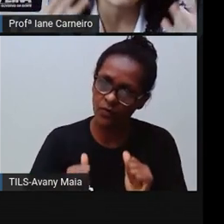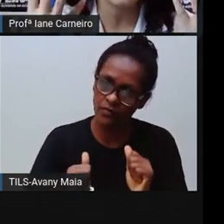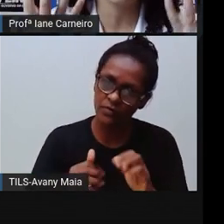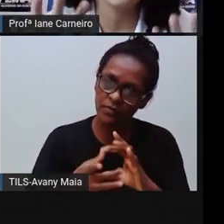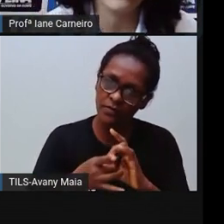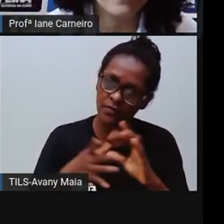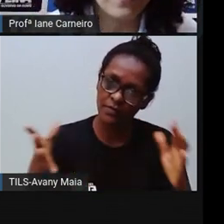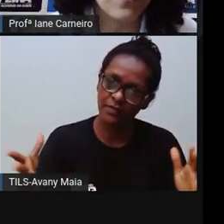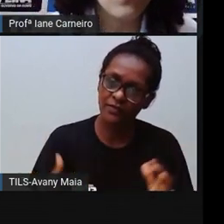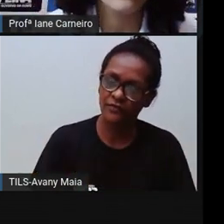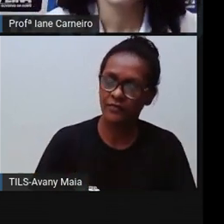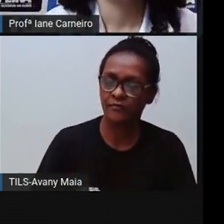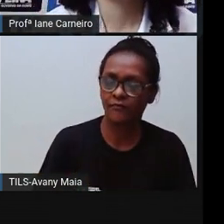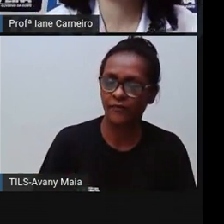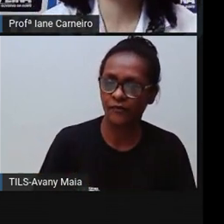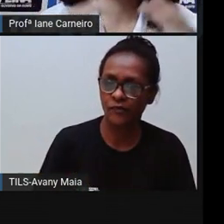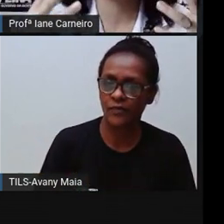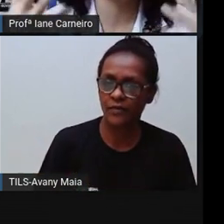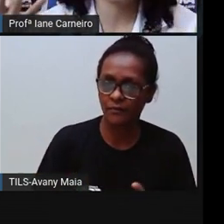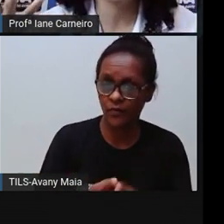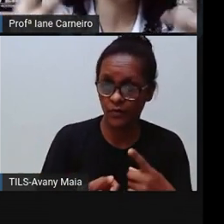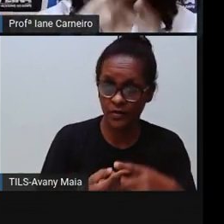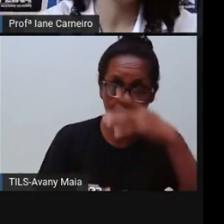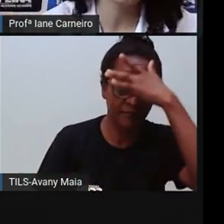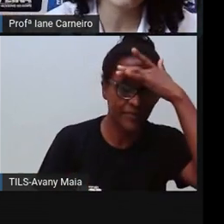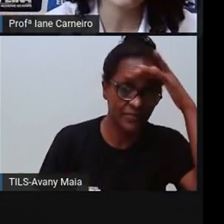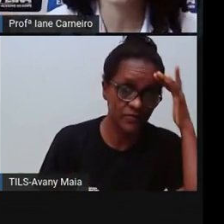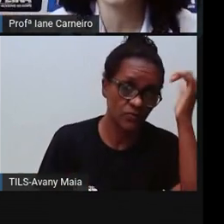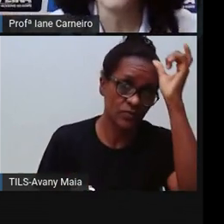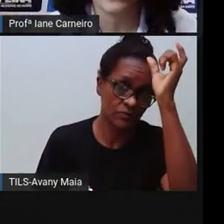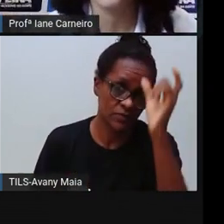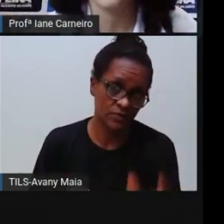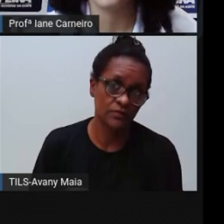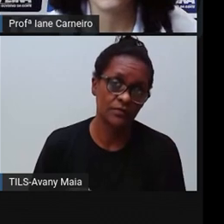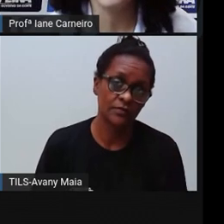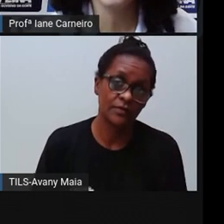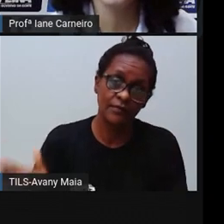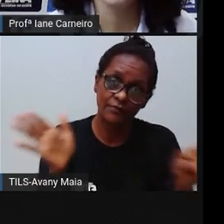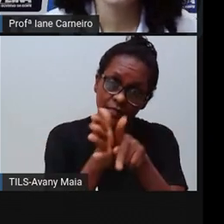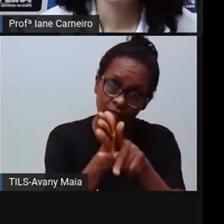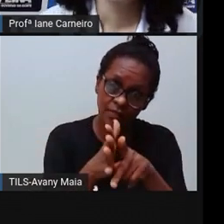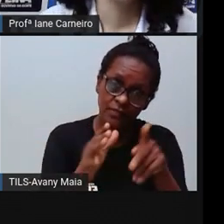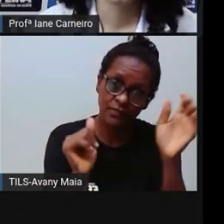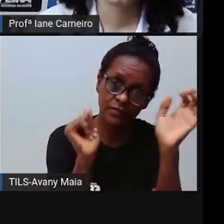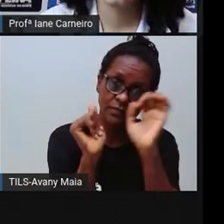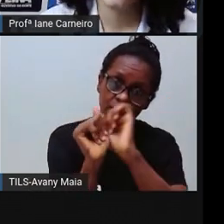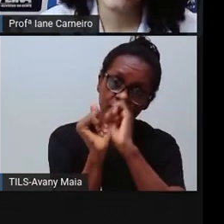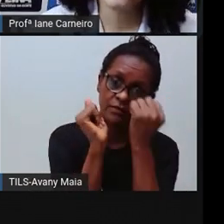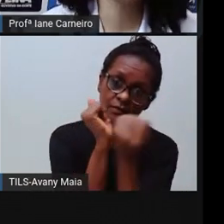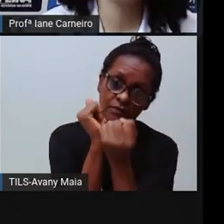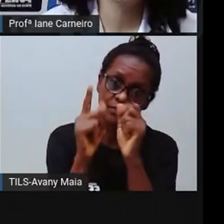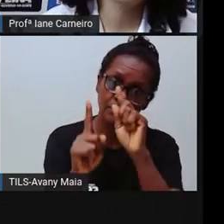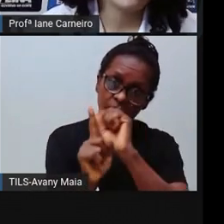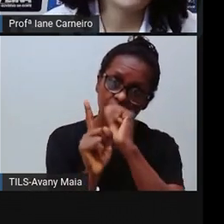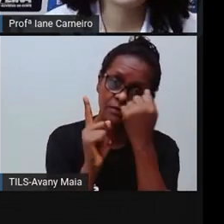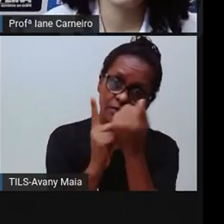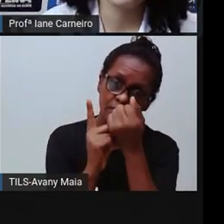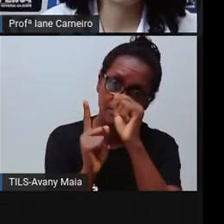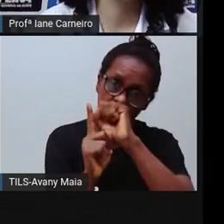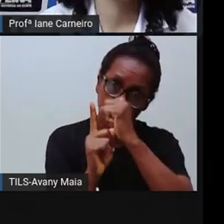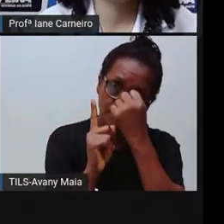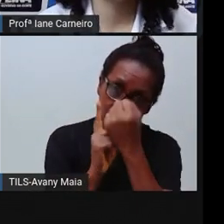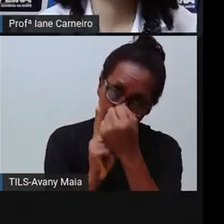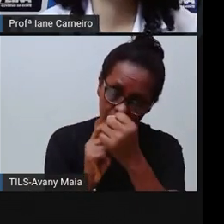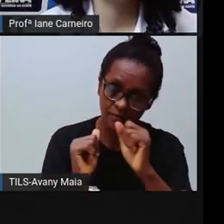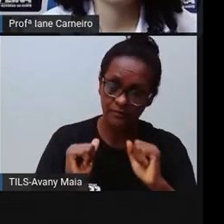né? De ser reconhecido como pertencente à nossa sociedade, tá certo? Criança também tem direito, criança